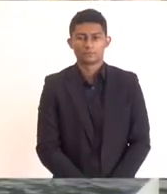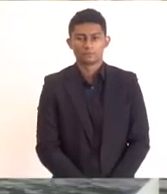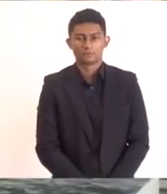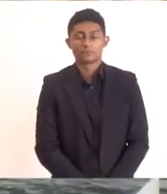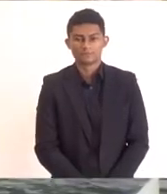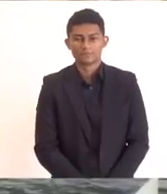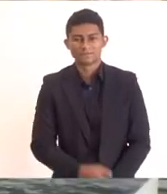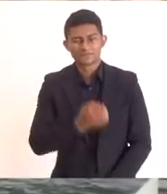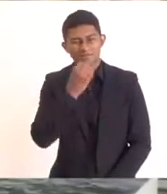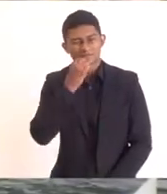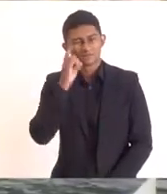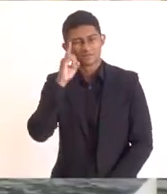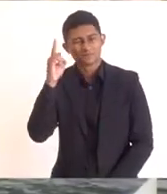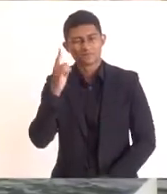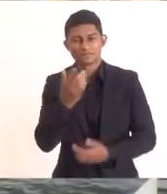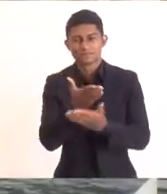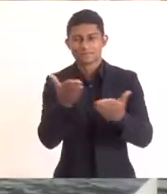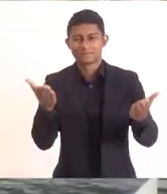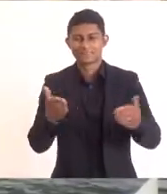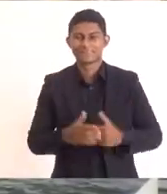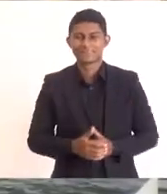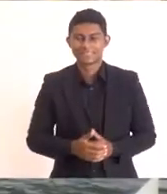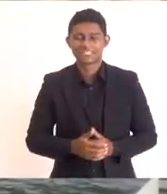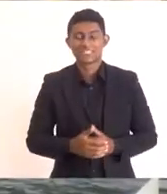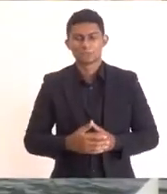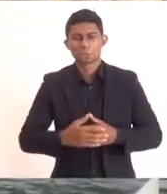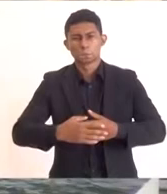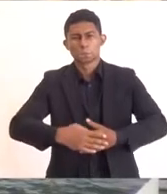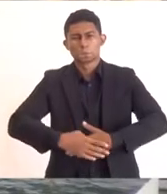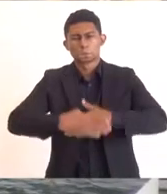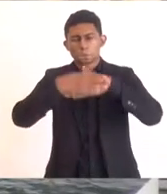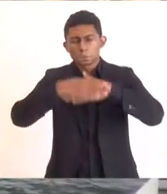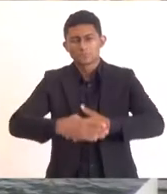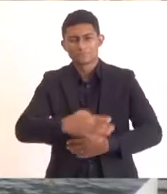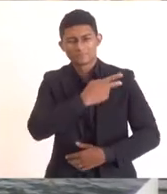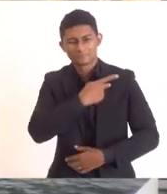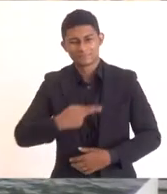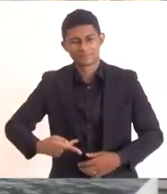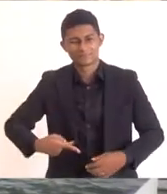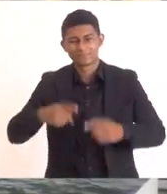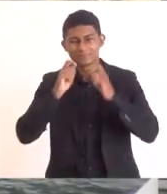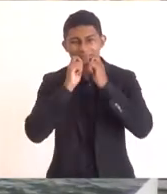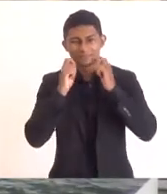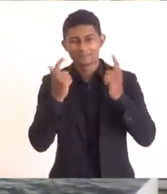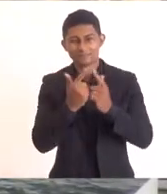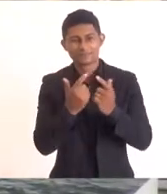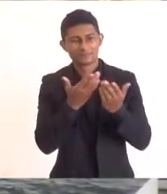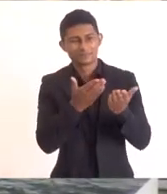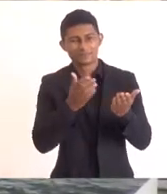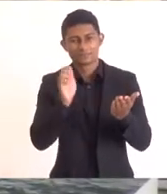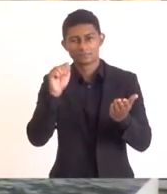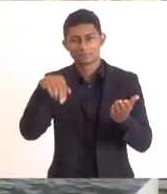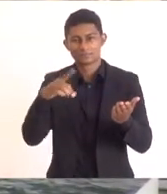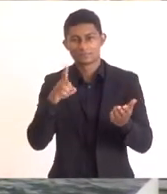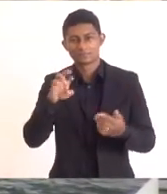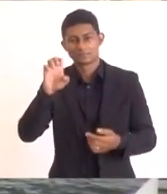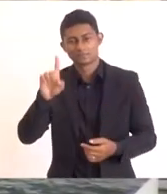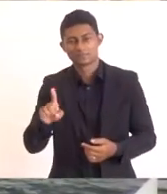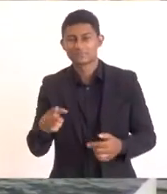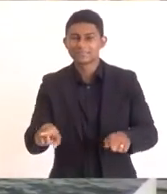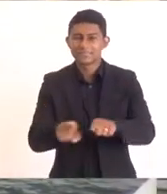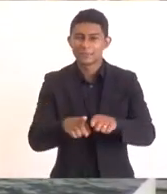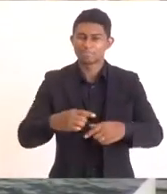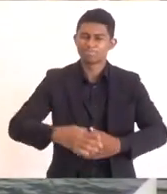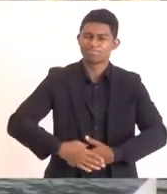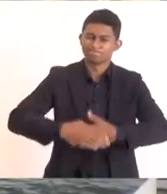Bom dia a todos. Quero cumprimentar o nosso presidente da LERJ, André Siciliano. Cumprimentando